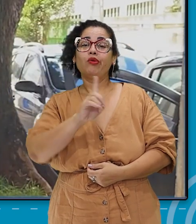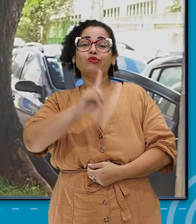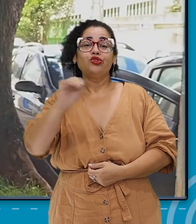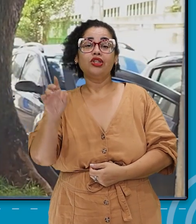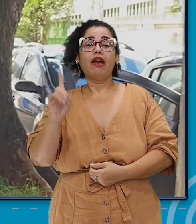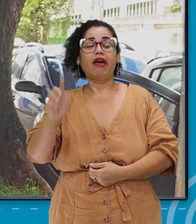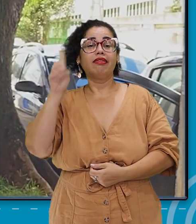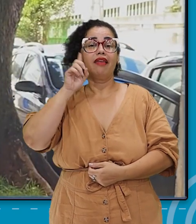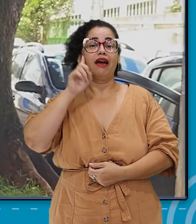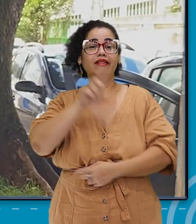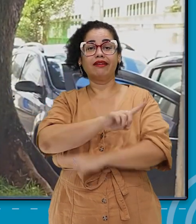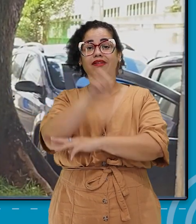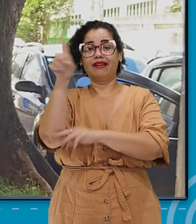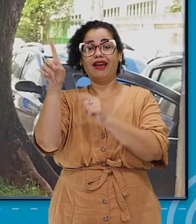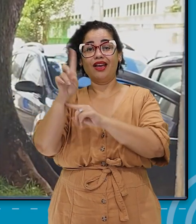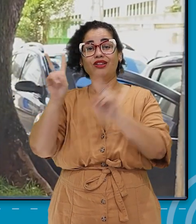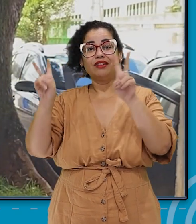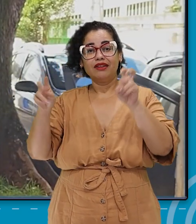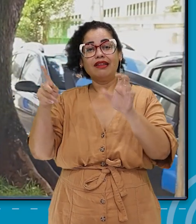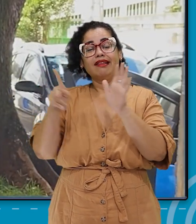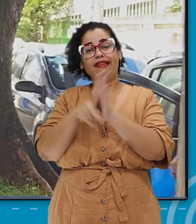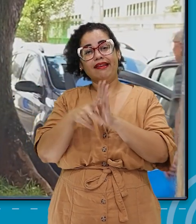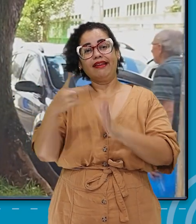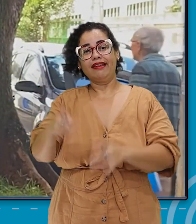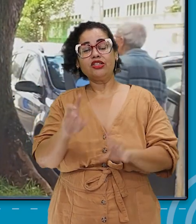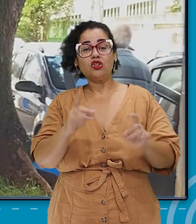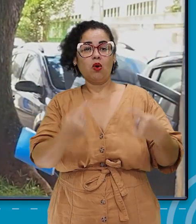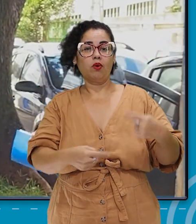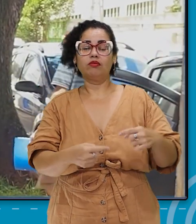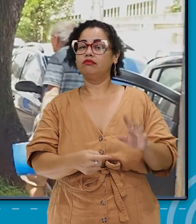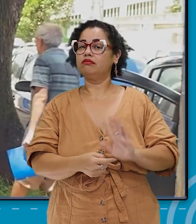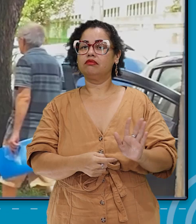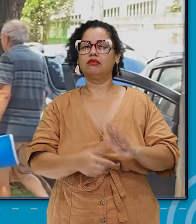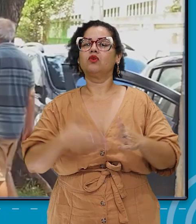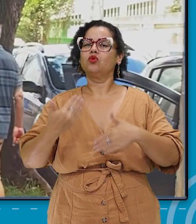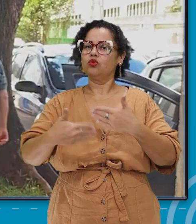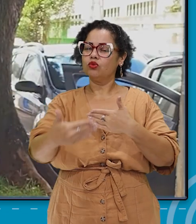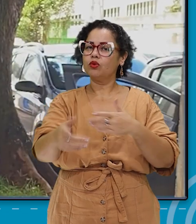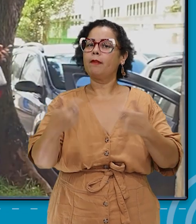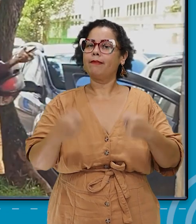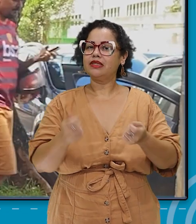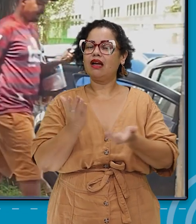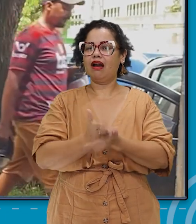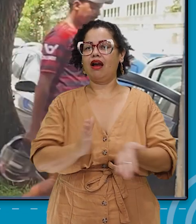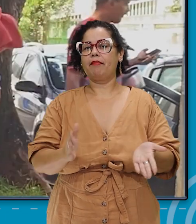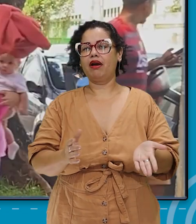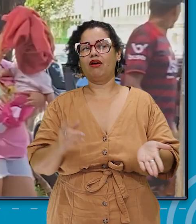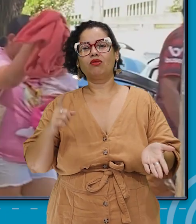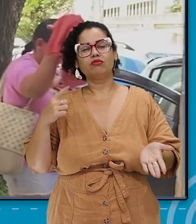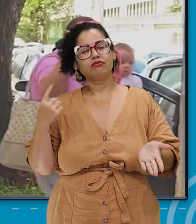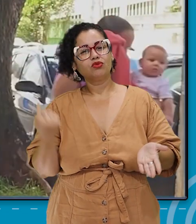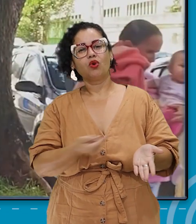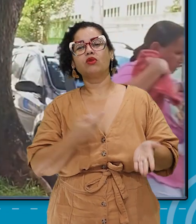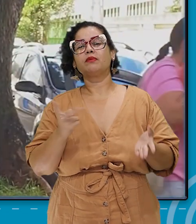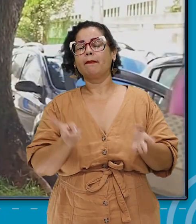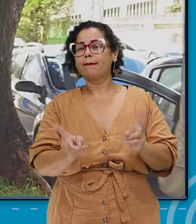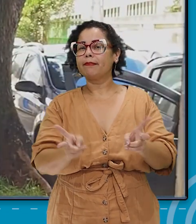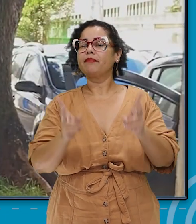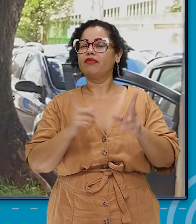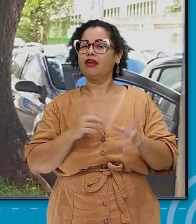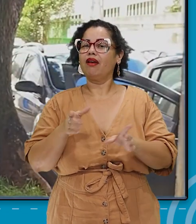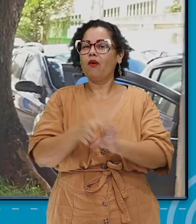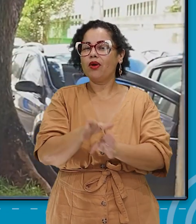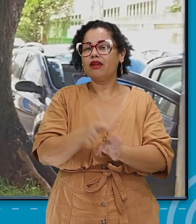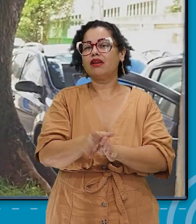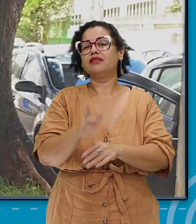comemorativas, traz essa possibilidade de discussão, e a gente tem que acabar com isso. E a nossa própria, os próprios direcionamentos, as nossas